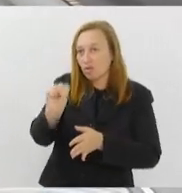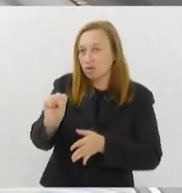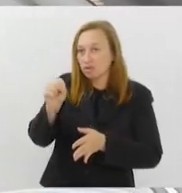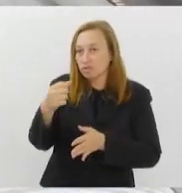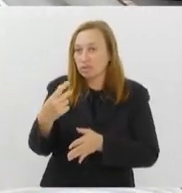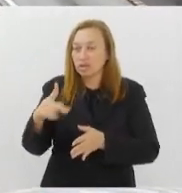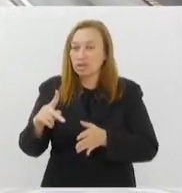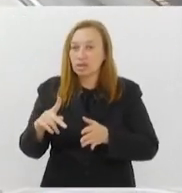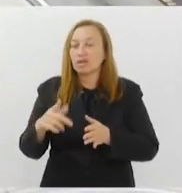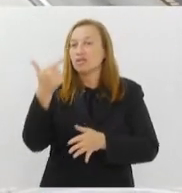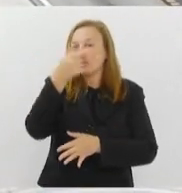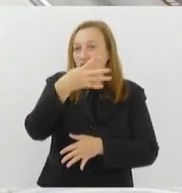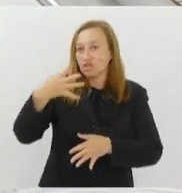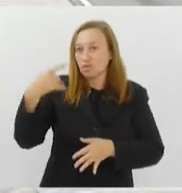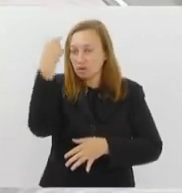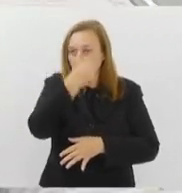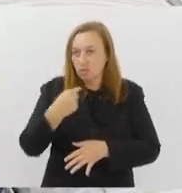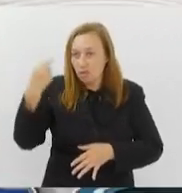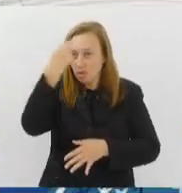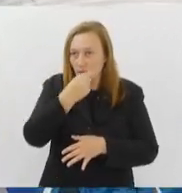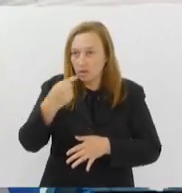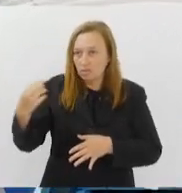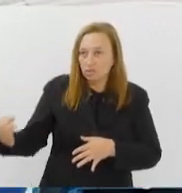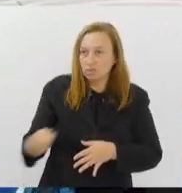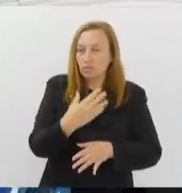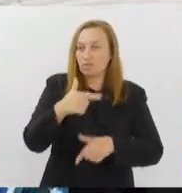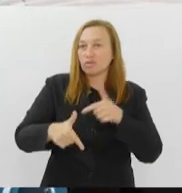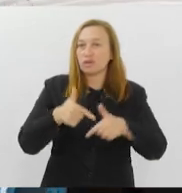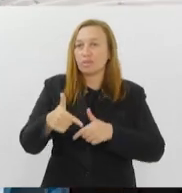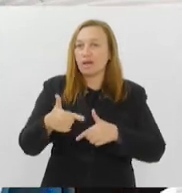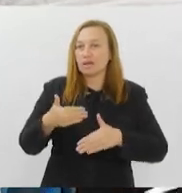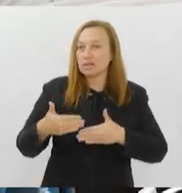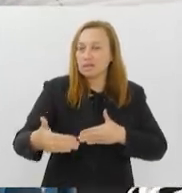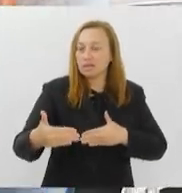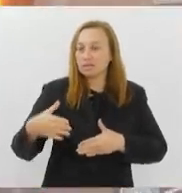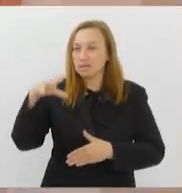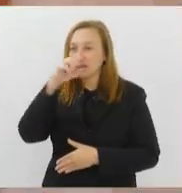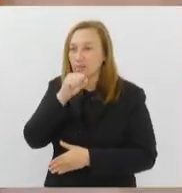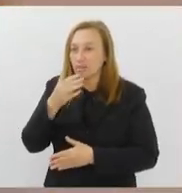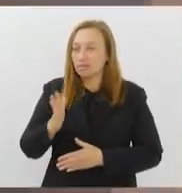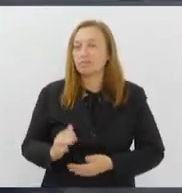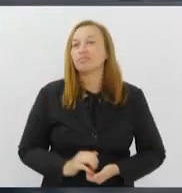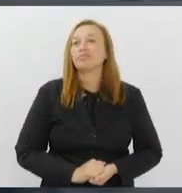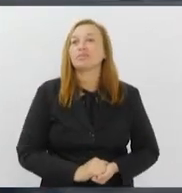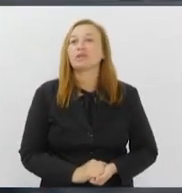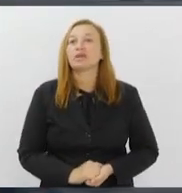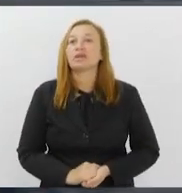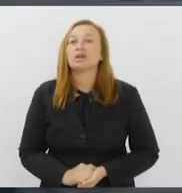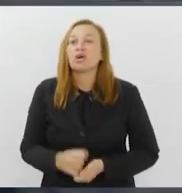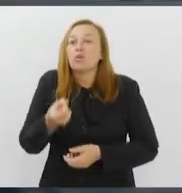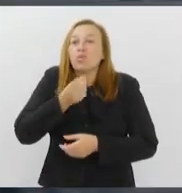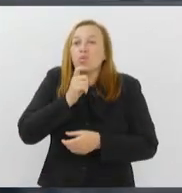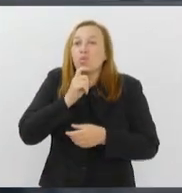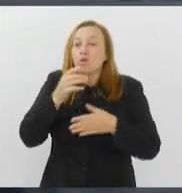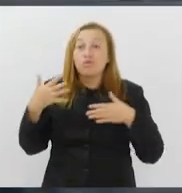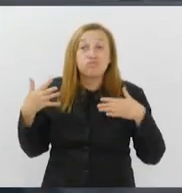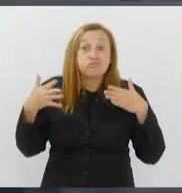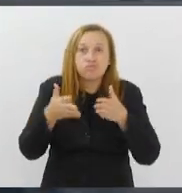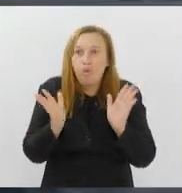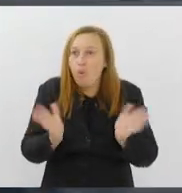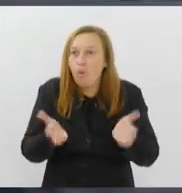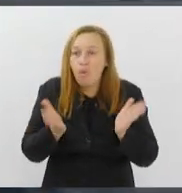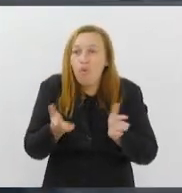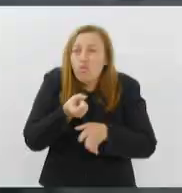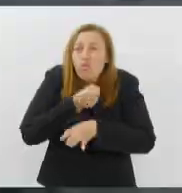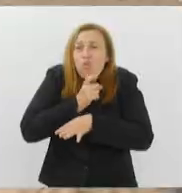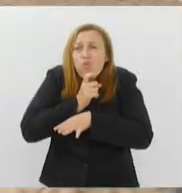passam a funcionar 24 horas com a nova operação a partir de sábado. Inverno começando hoje, mas a estação